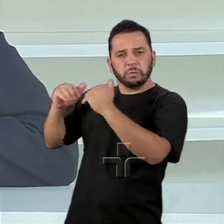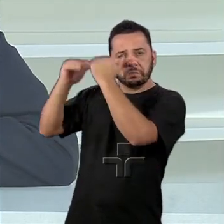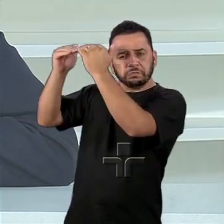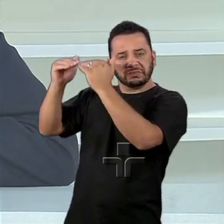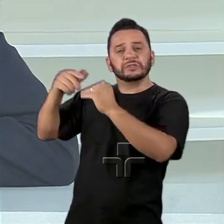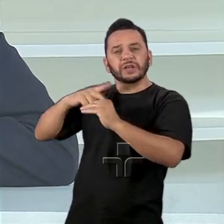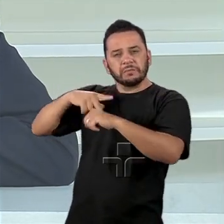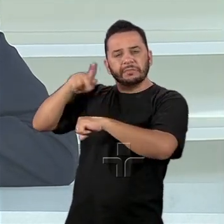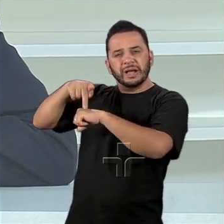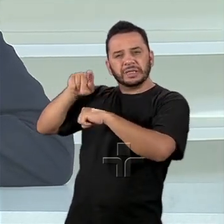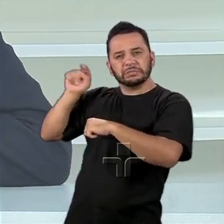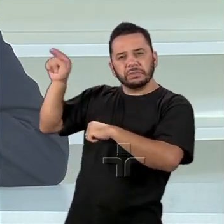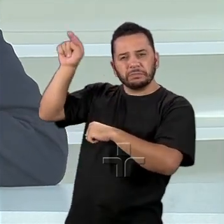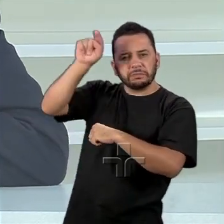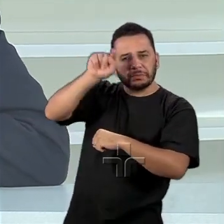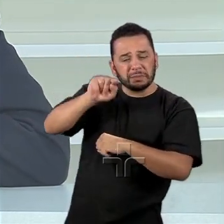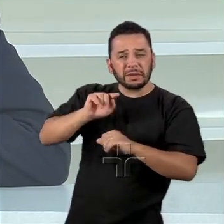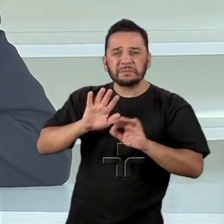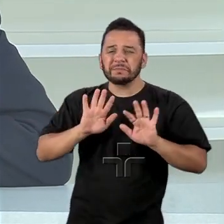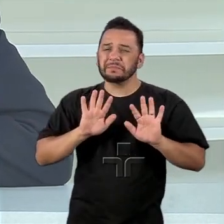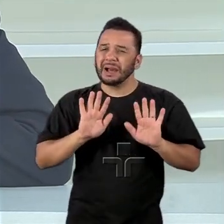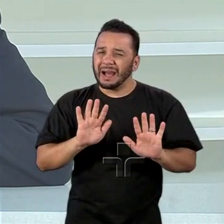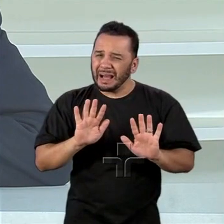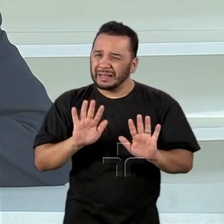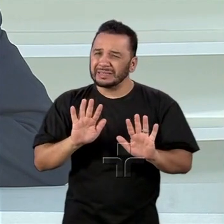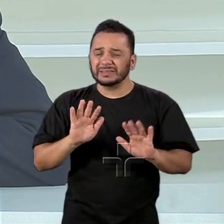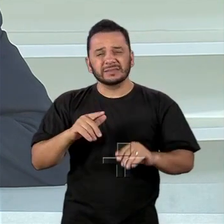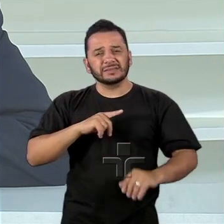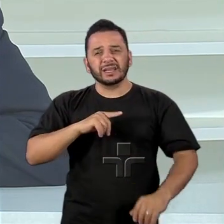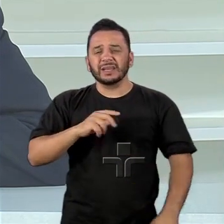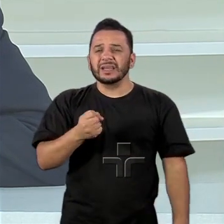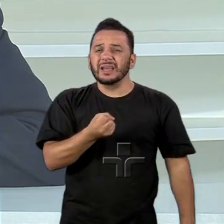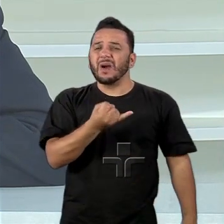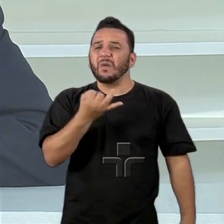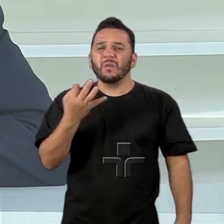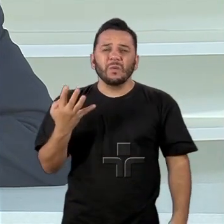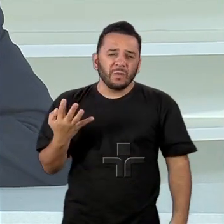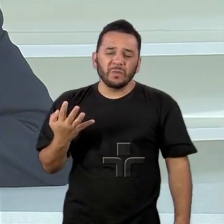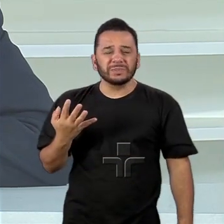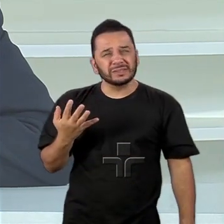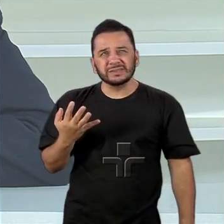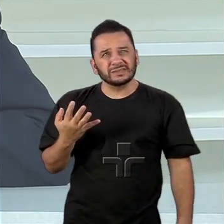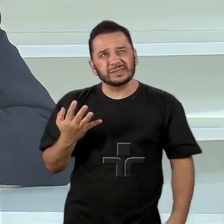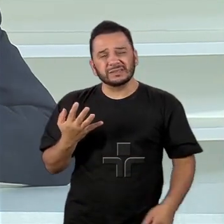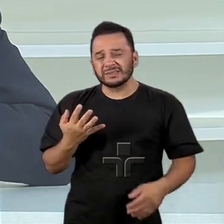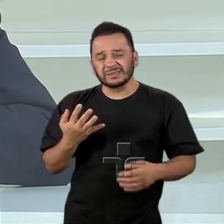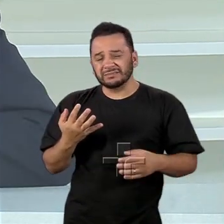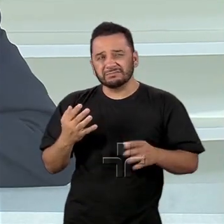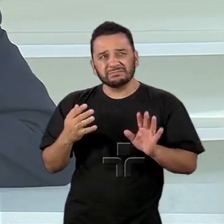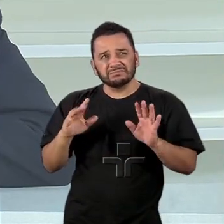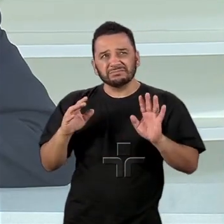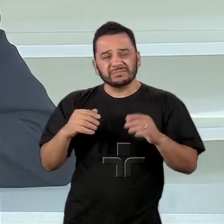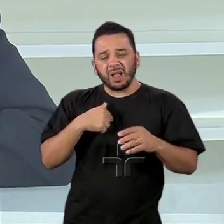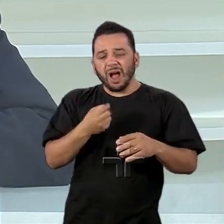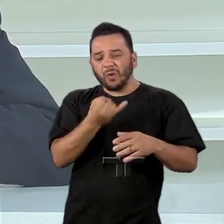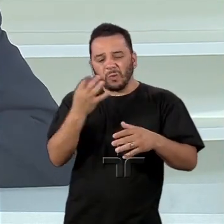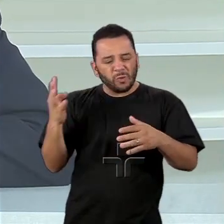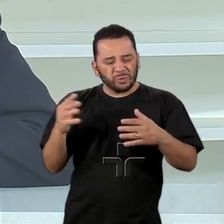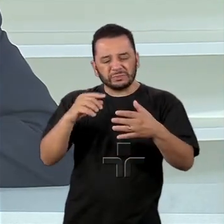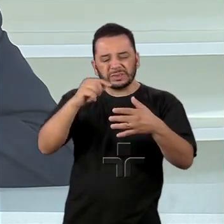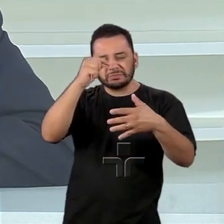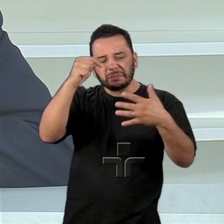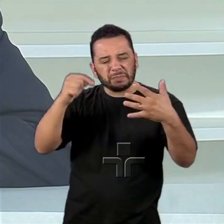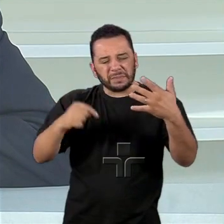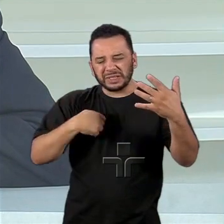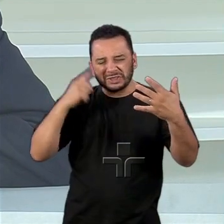ocidentais, mas tem algumas coisas que são ainda difíceis de você entender. Quer dizer, a